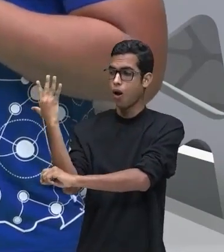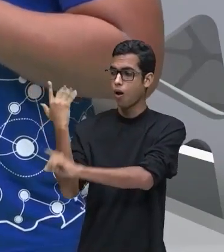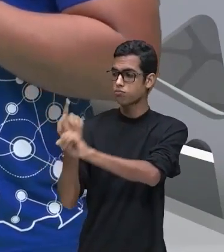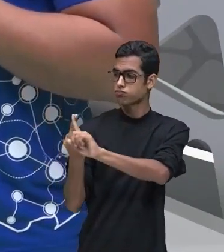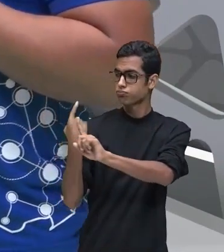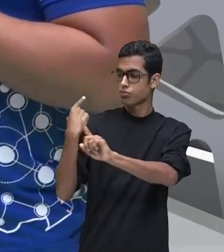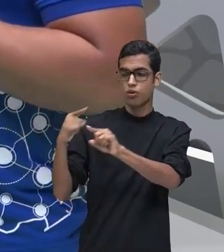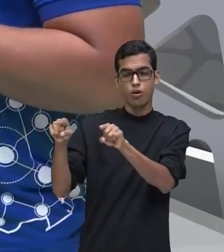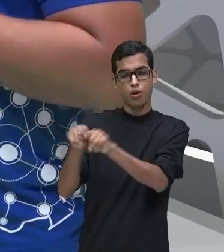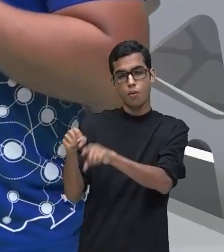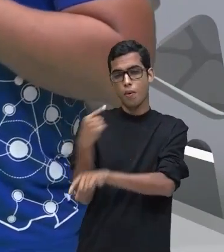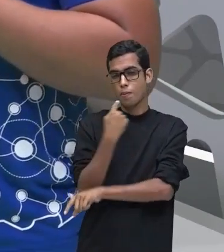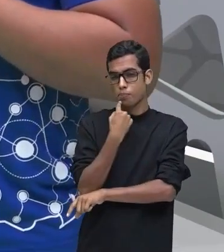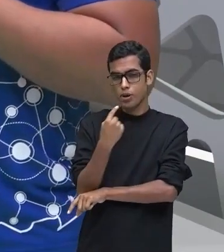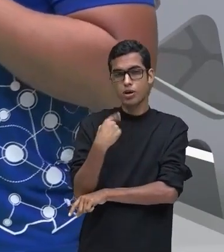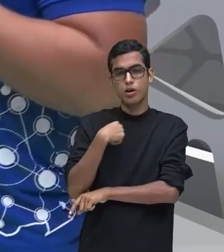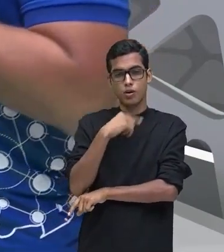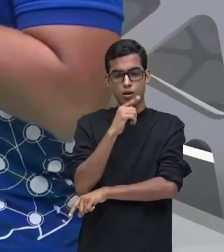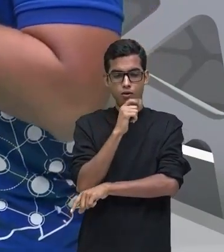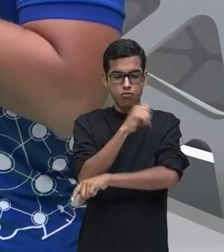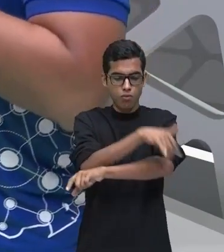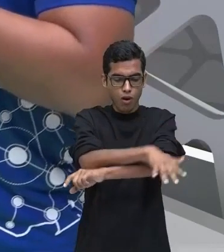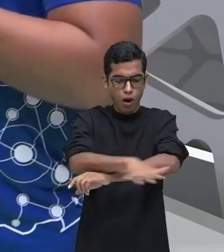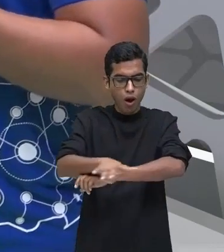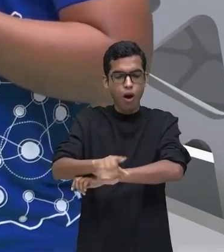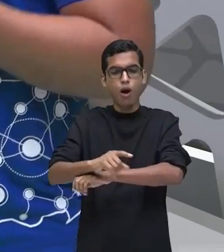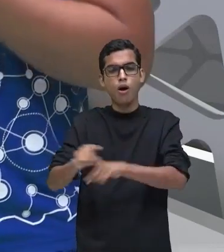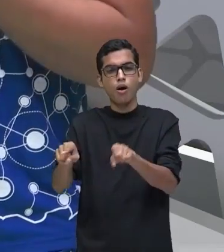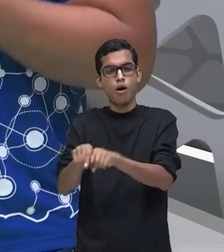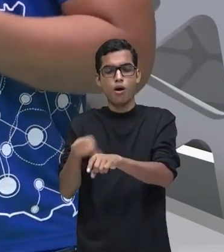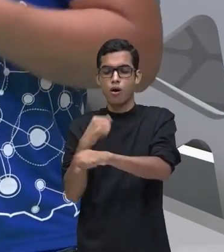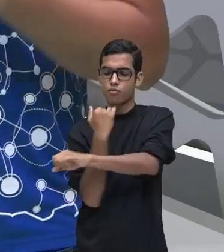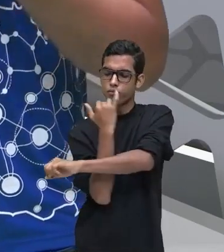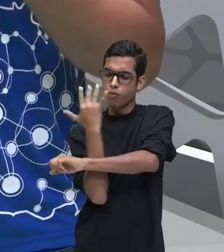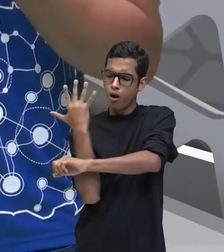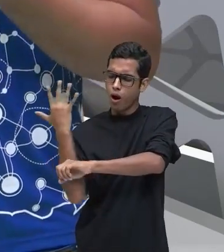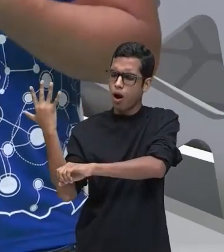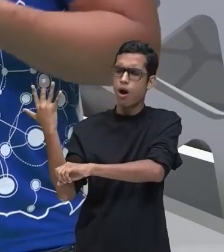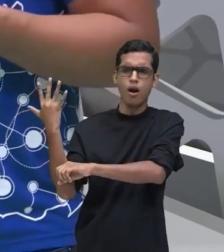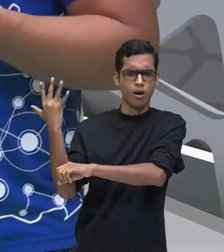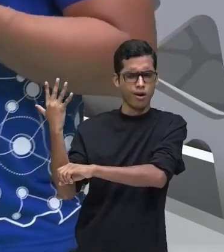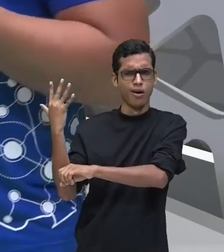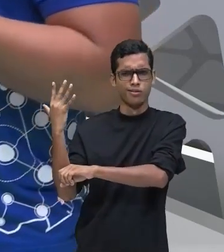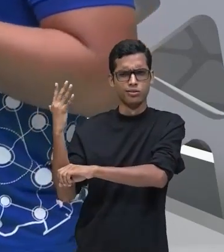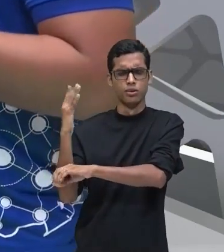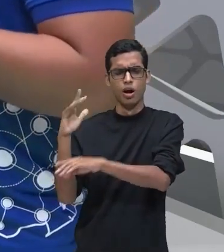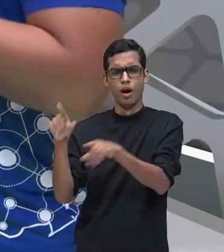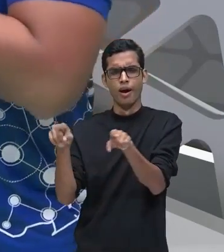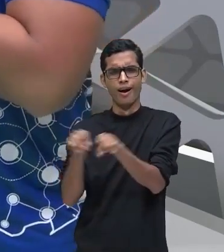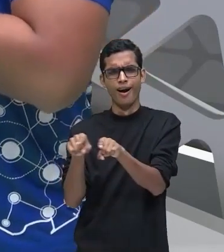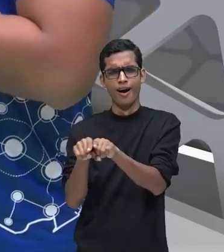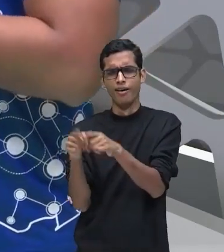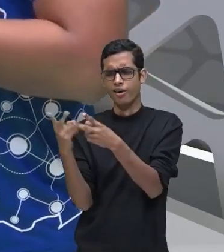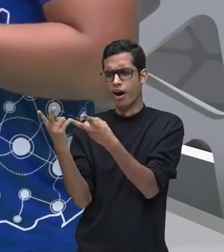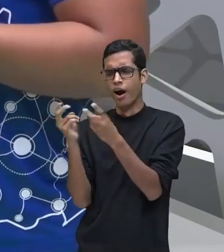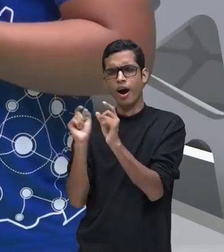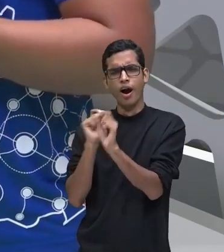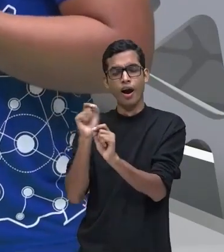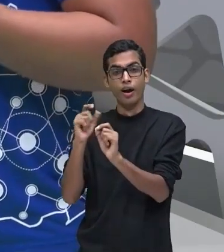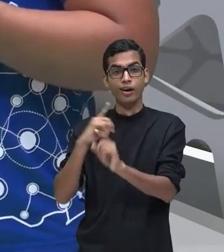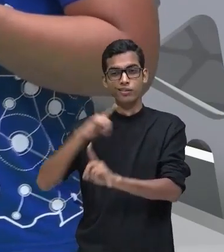próxima a esta praia, você observa a vegetação. E, além disso, você observa uma